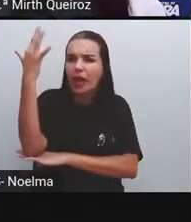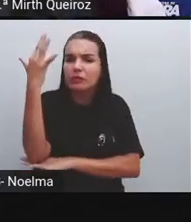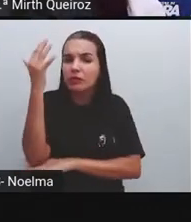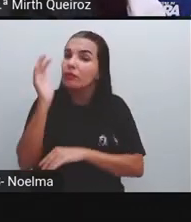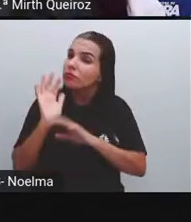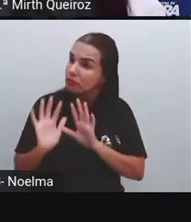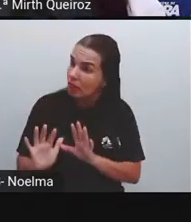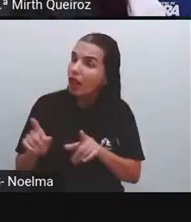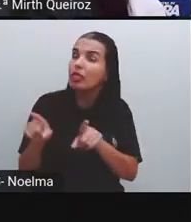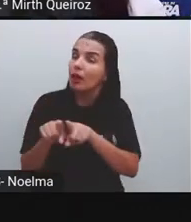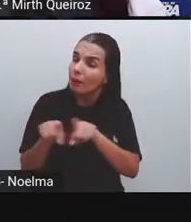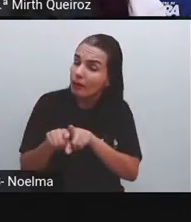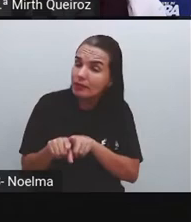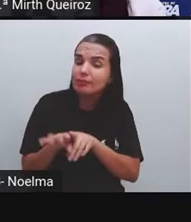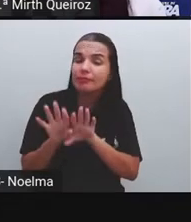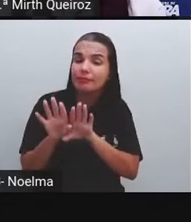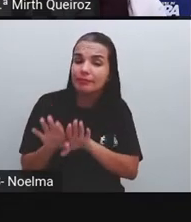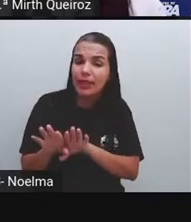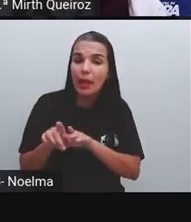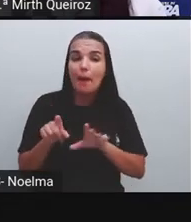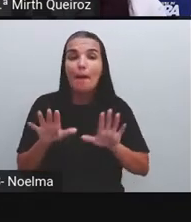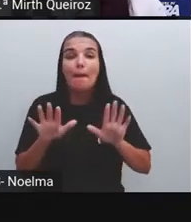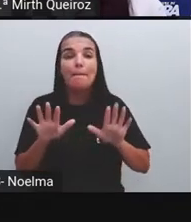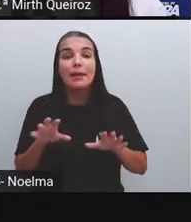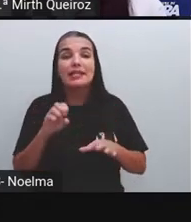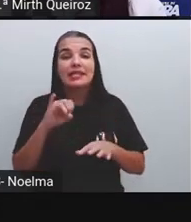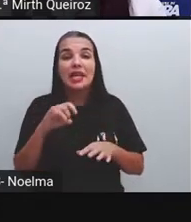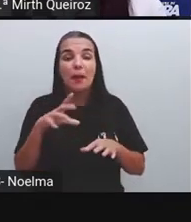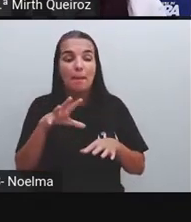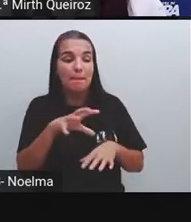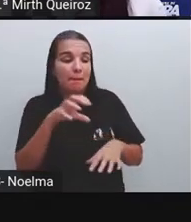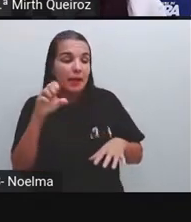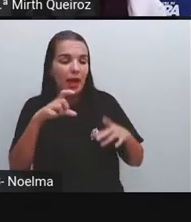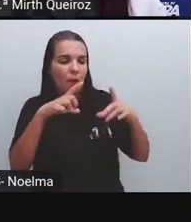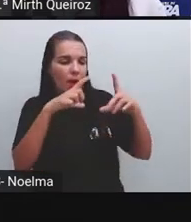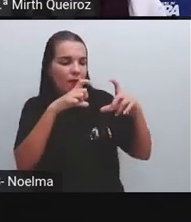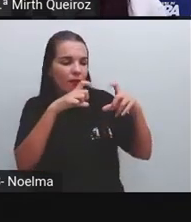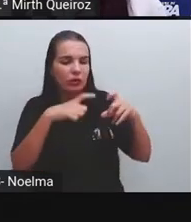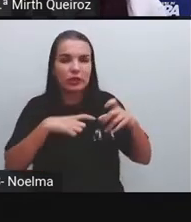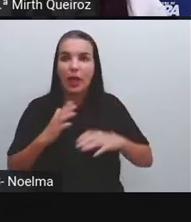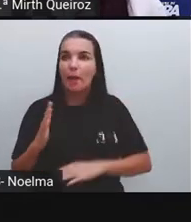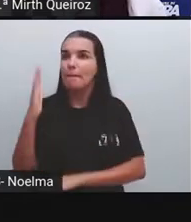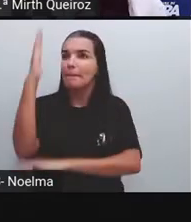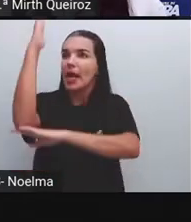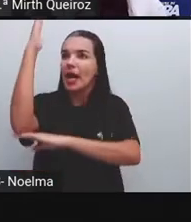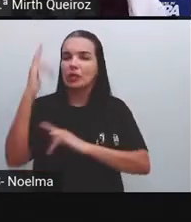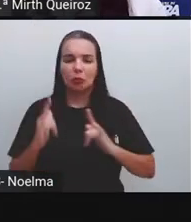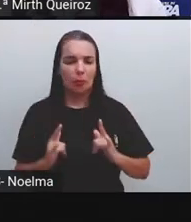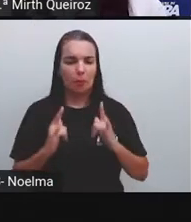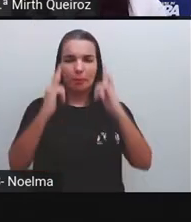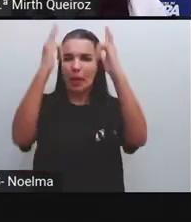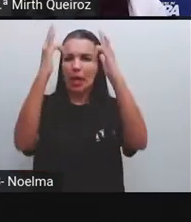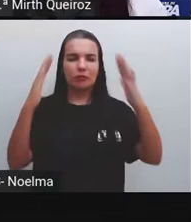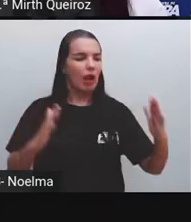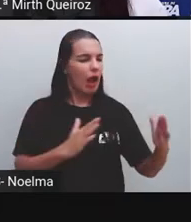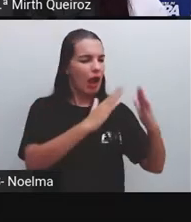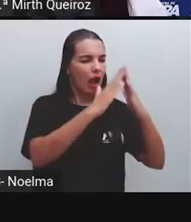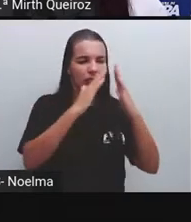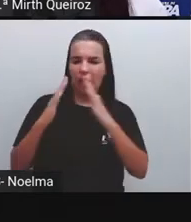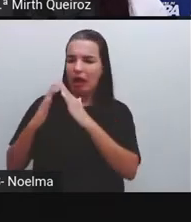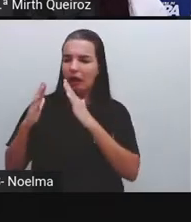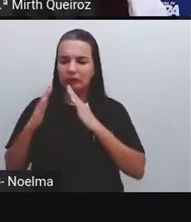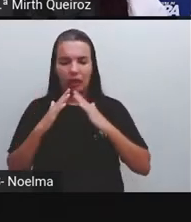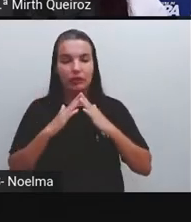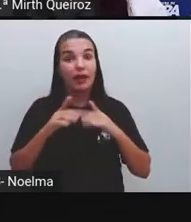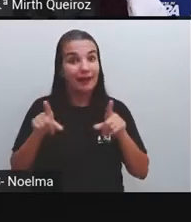É paisagem também. E se eu pegar uma foto onde tem muitos prédios, casos, isso também é paisagem, Pró?